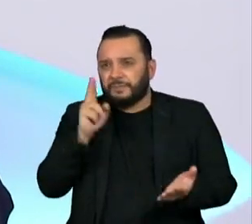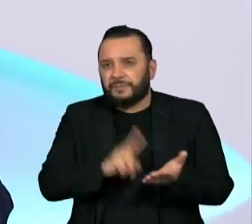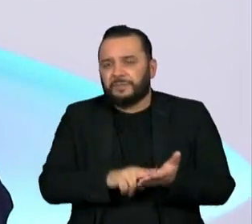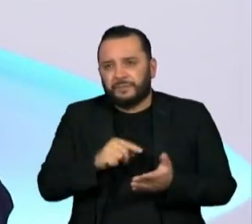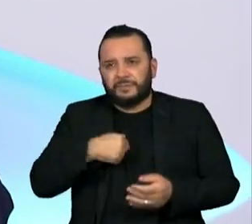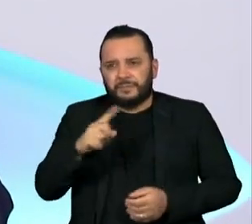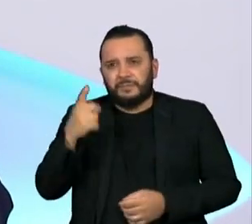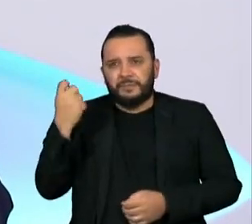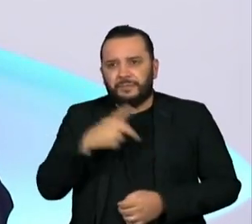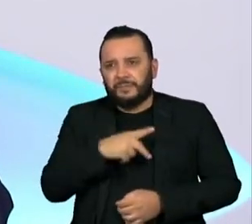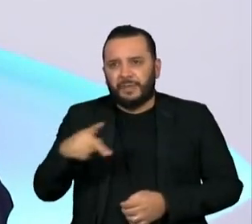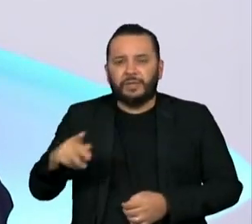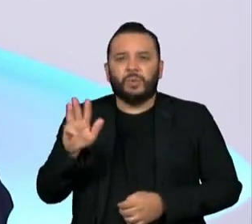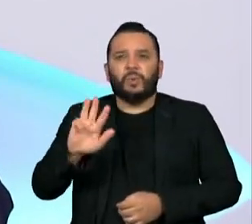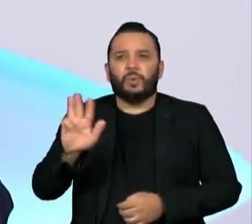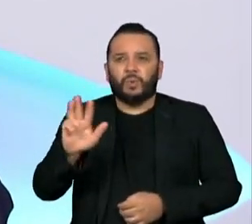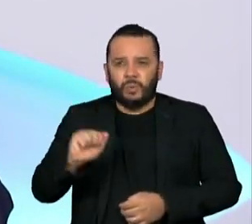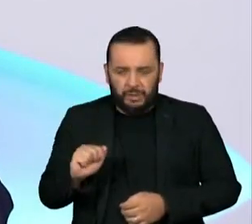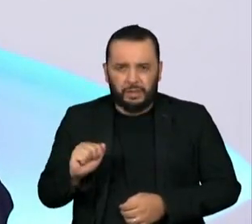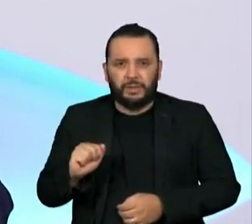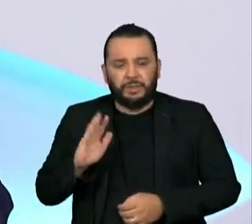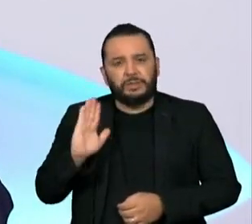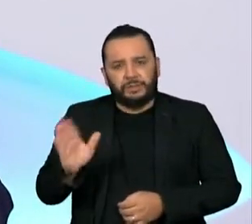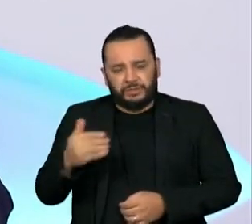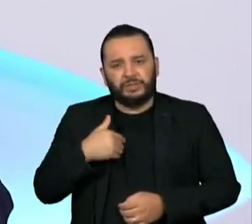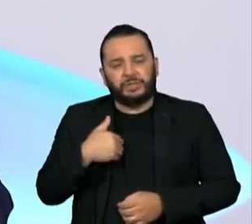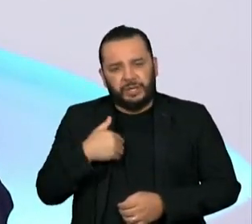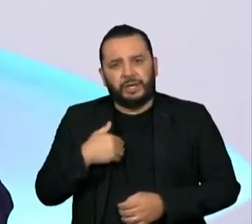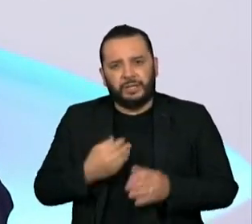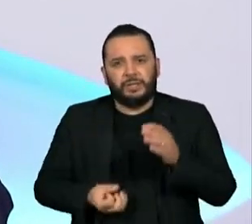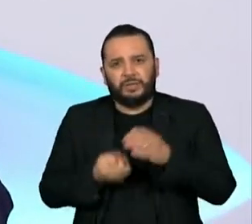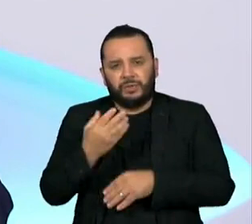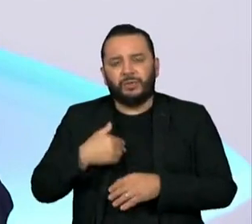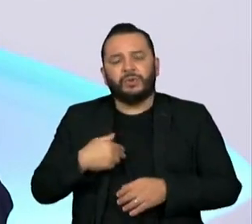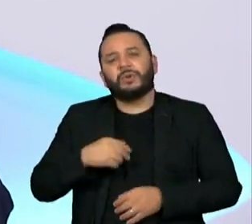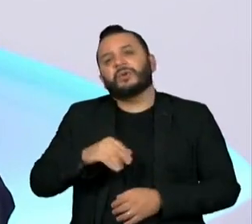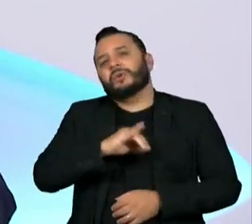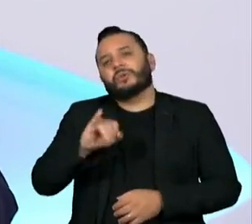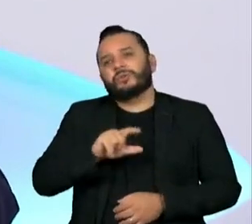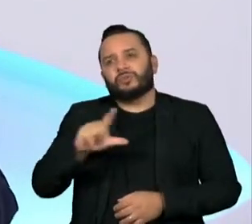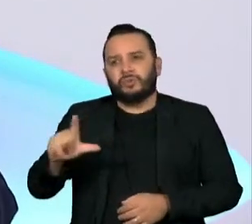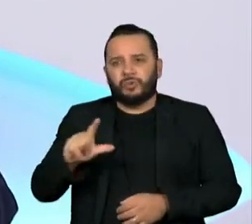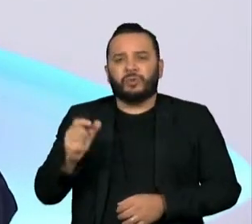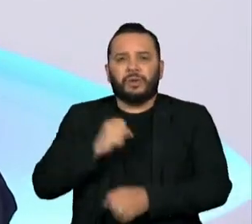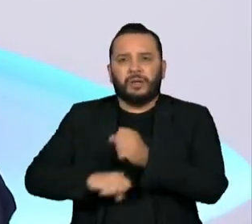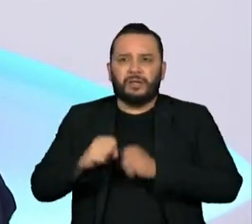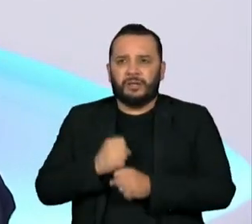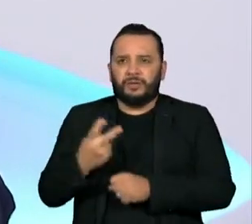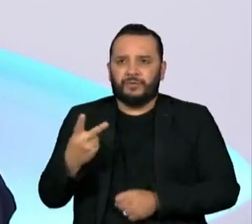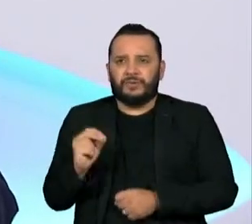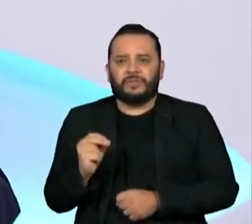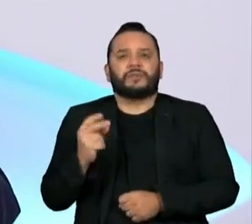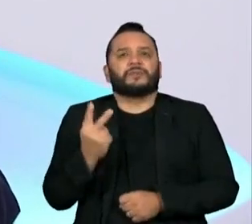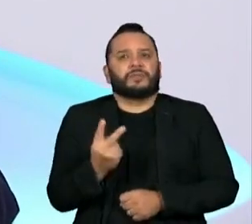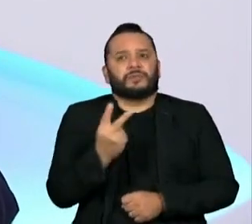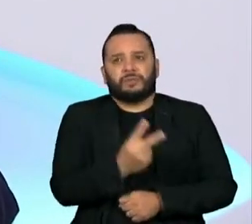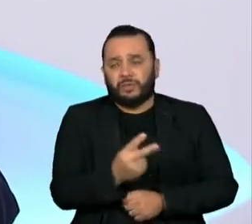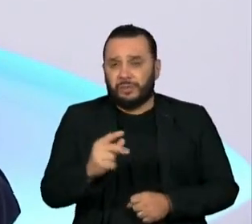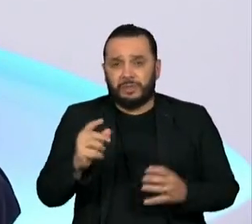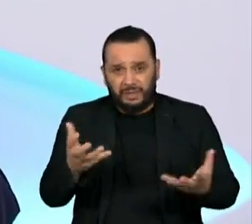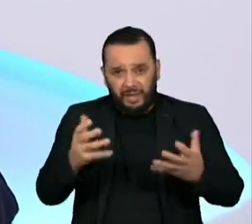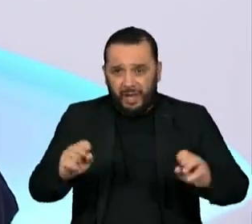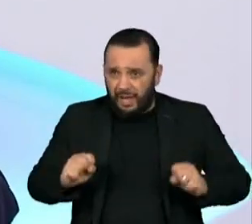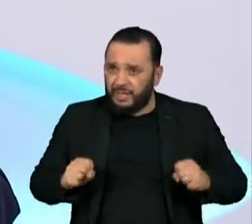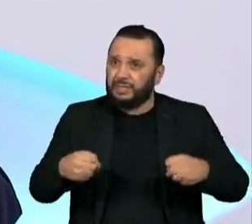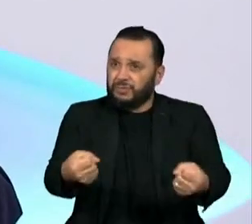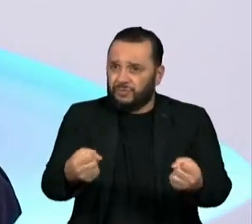Lula subscreveu em final de junho de 2022, quando ele diz que se compromete a fazer o esforço fiscal